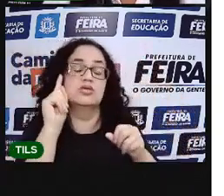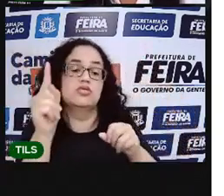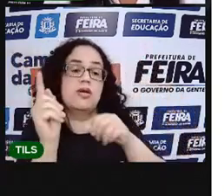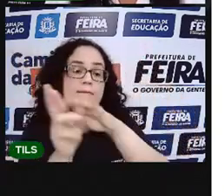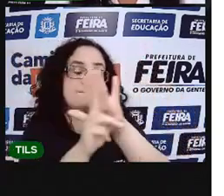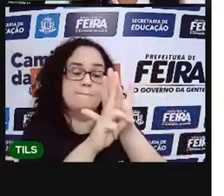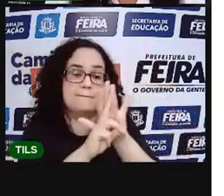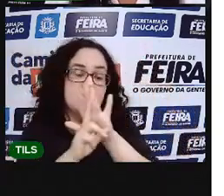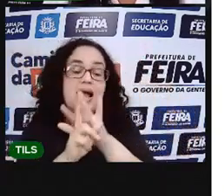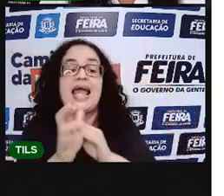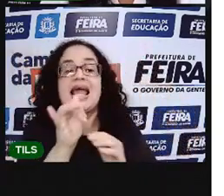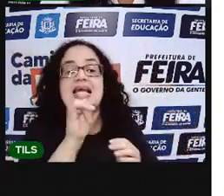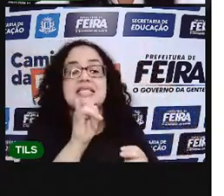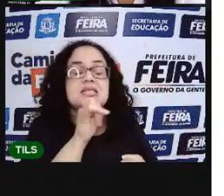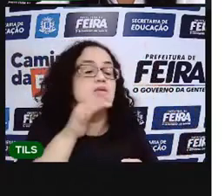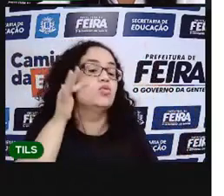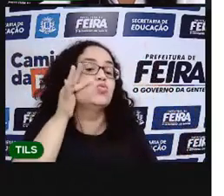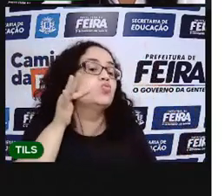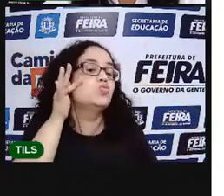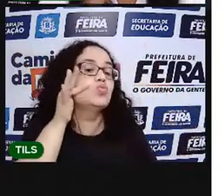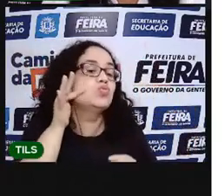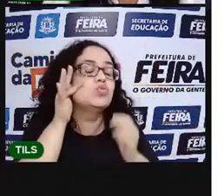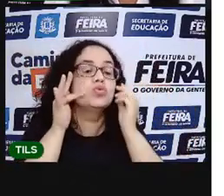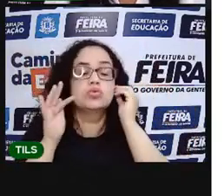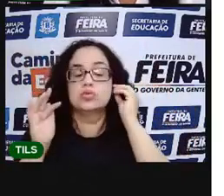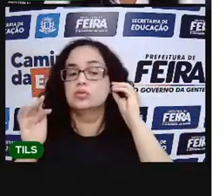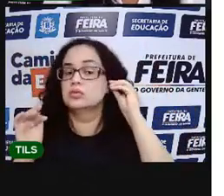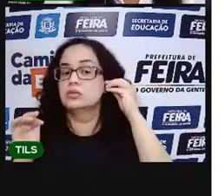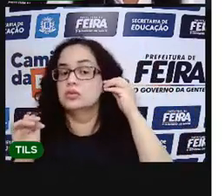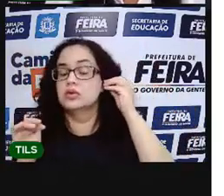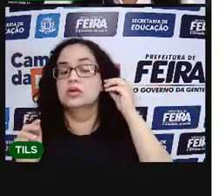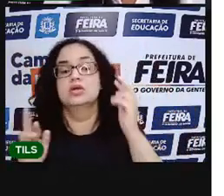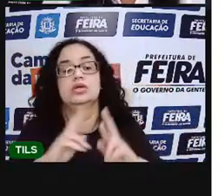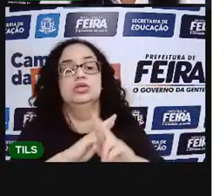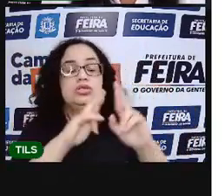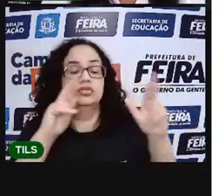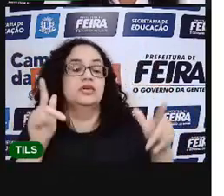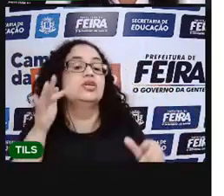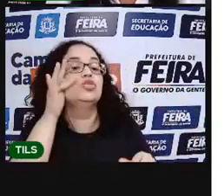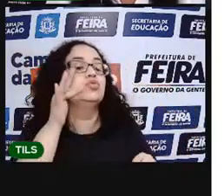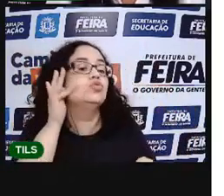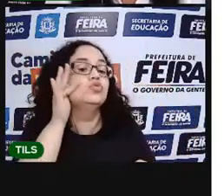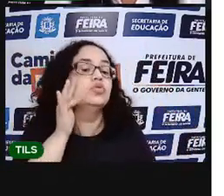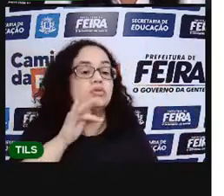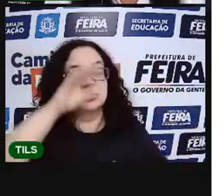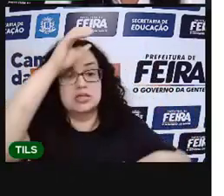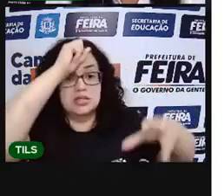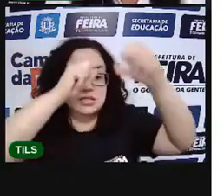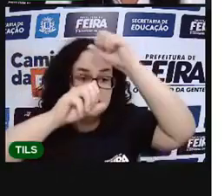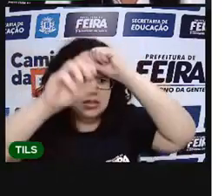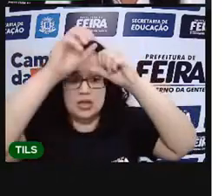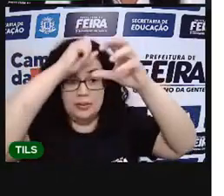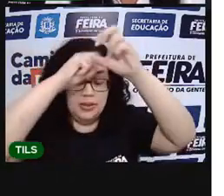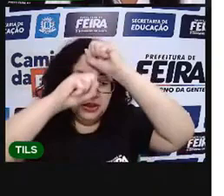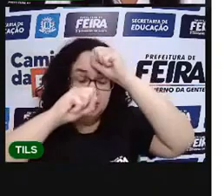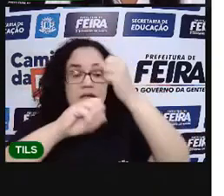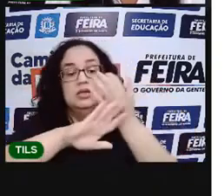exemplos de frutas. Vou mostrar diferentes frutas. E a gente vai aprender a fazer essa separação.